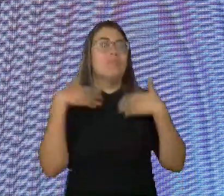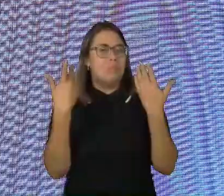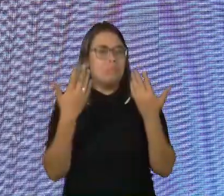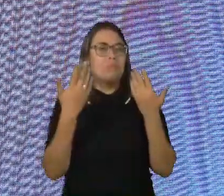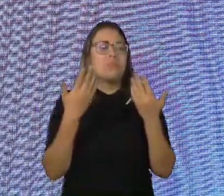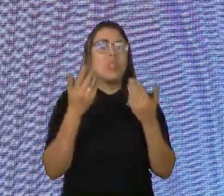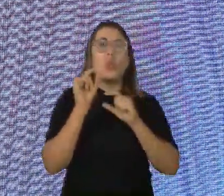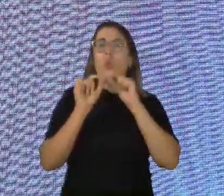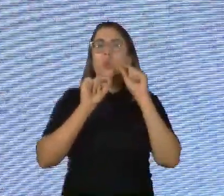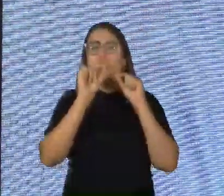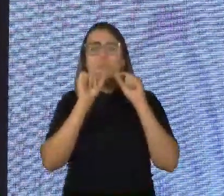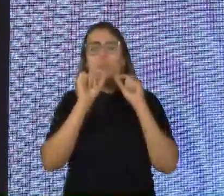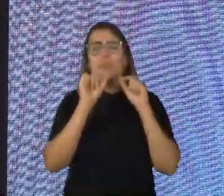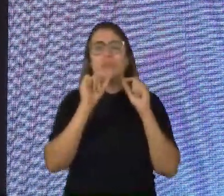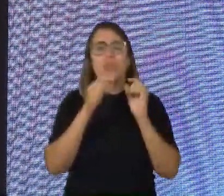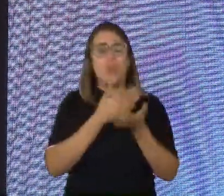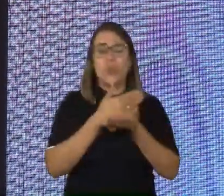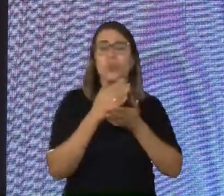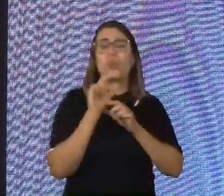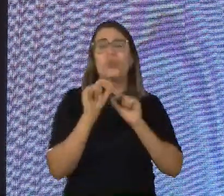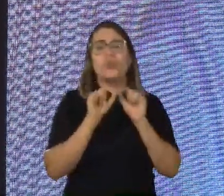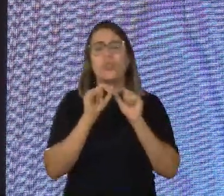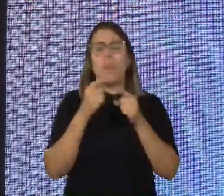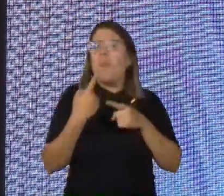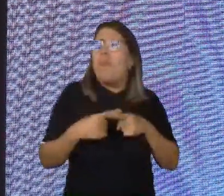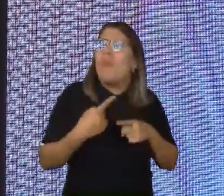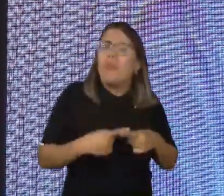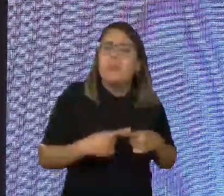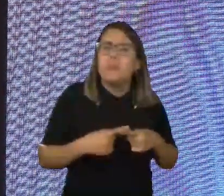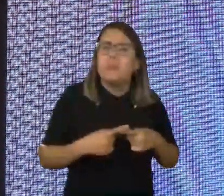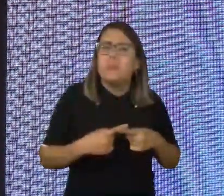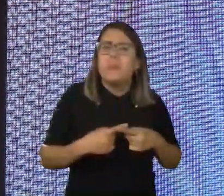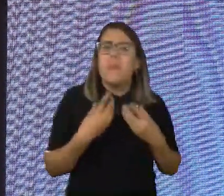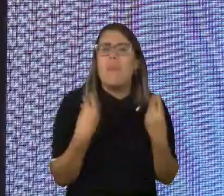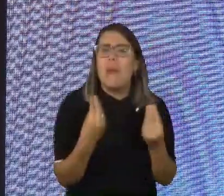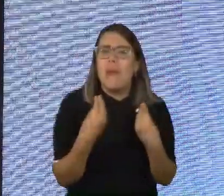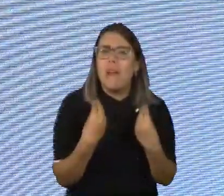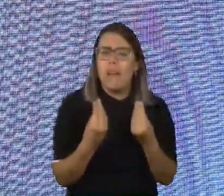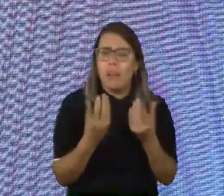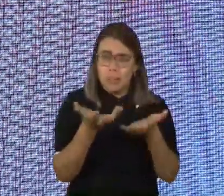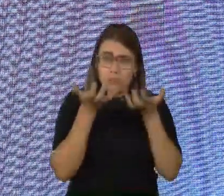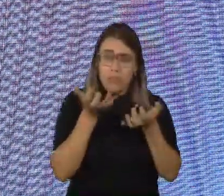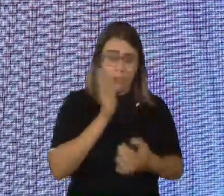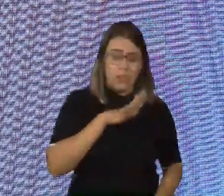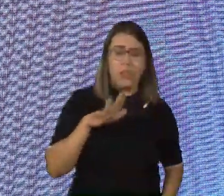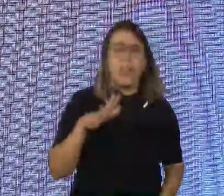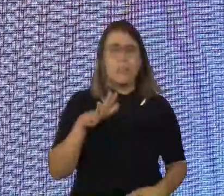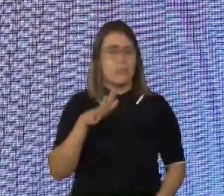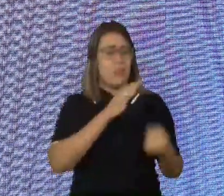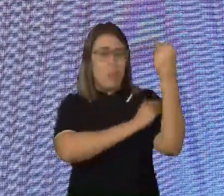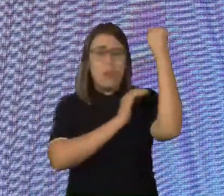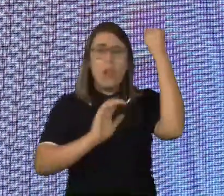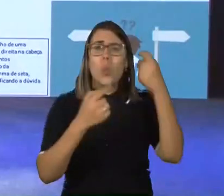vamos continuar dizendo o seguinte. Para que a gente gostaria de ter crianças empoderadas?